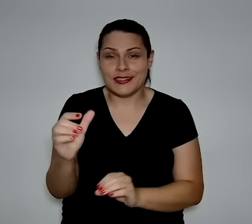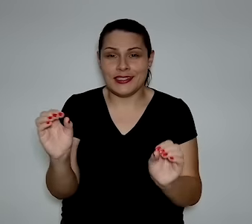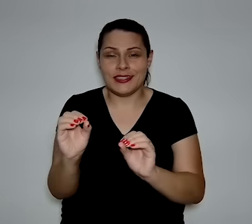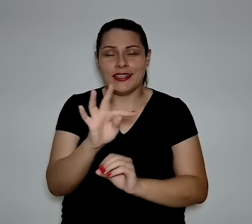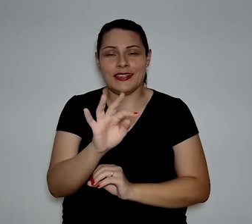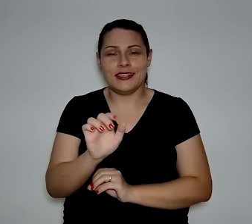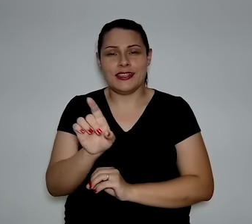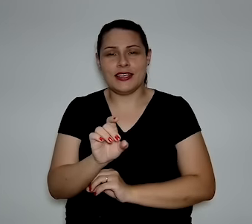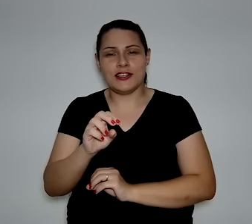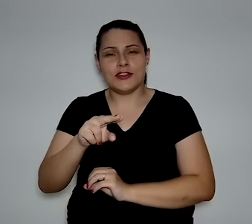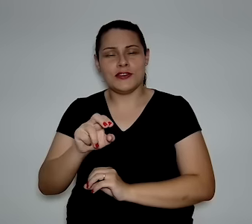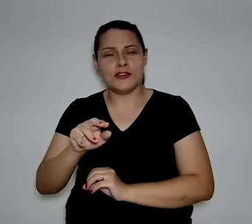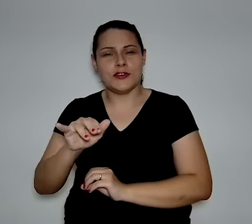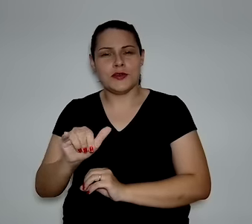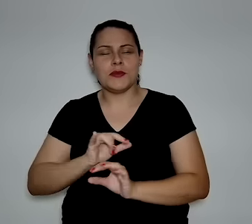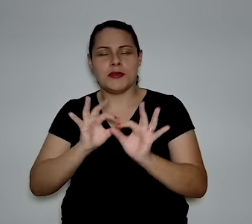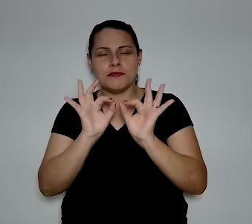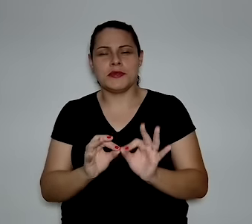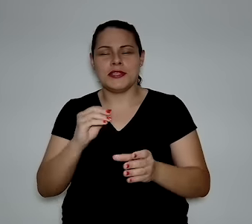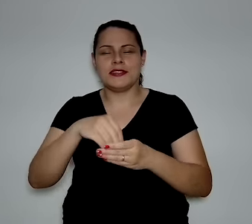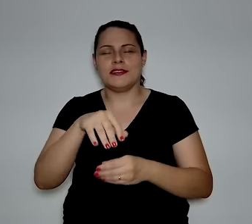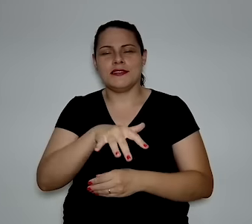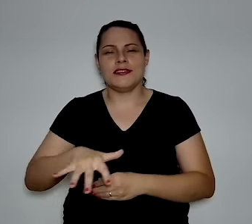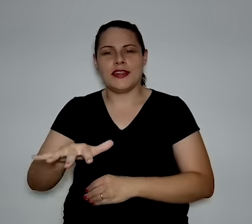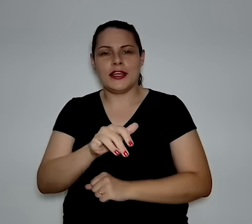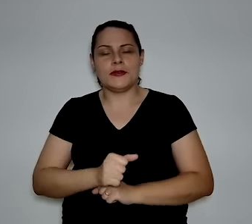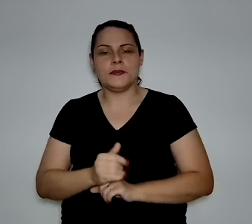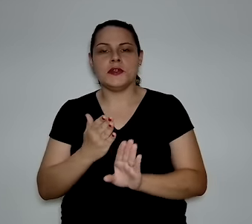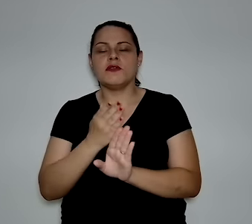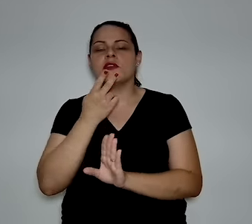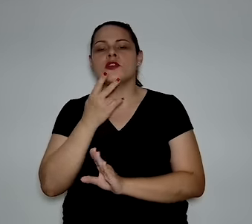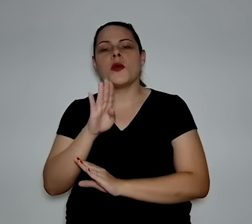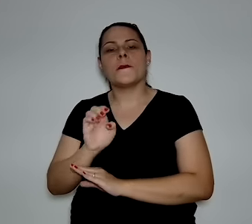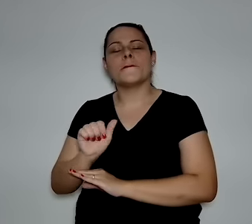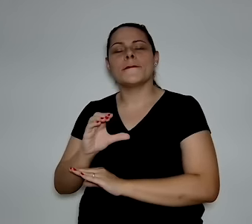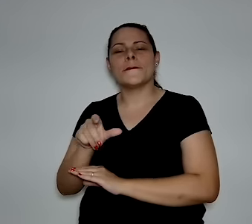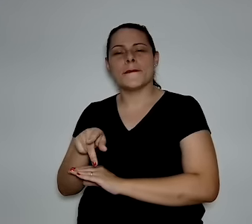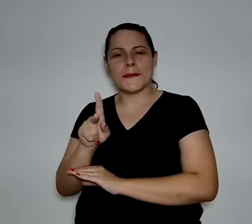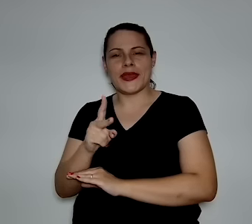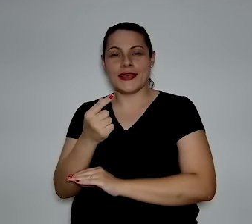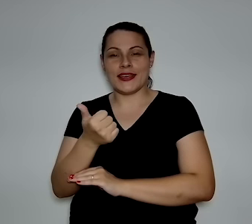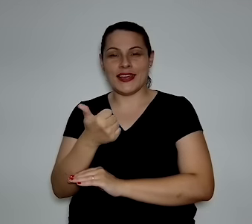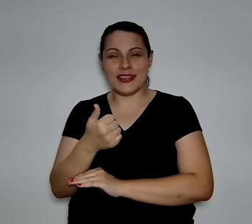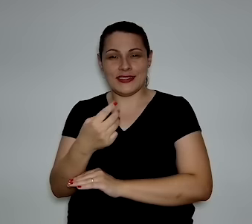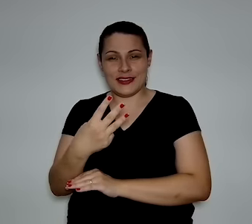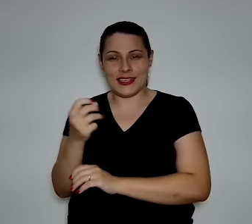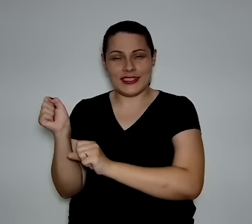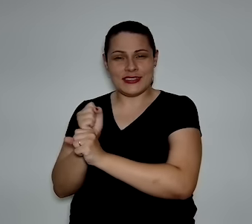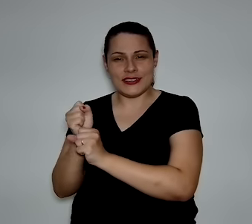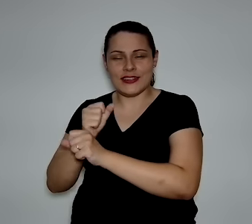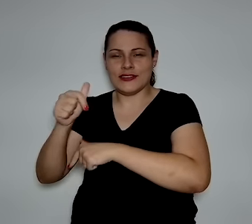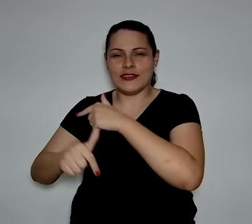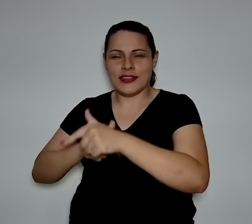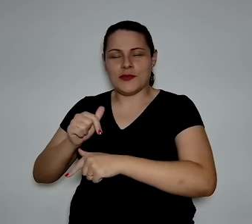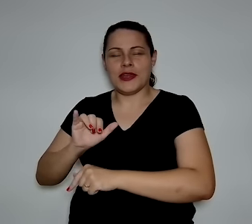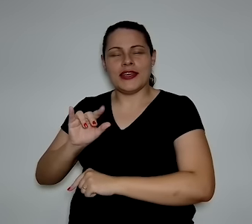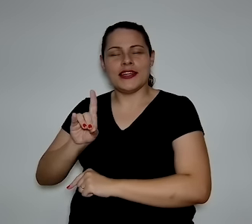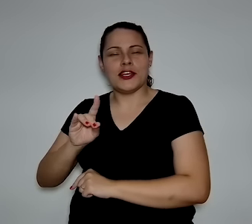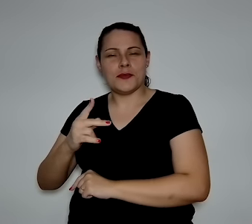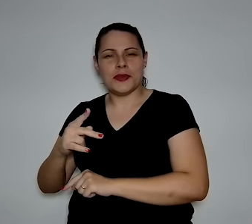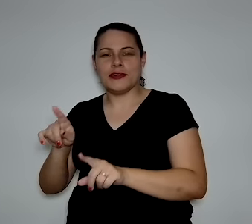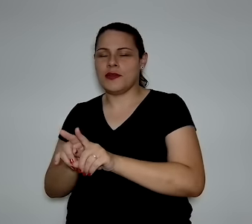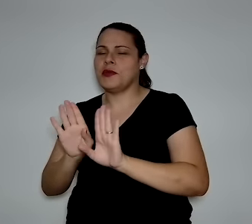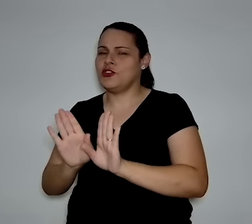nem existia a taxonomia. E só para falar um pouco aqui de background, há 13 anos eu trabalho na IDP